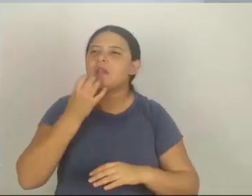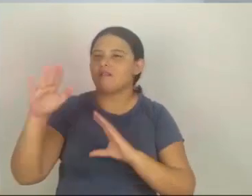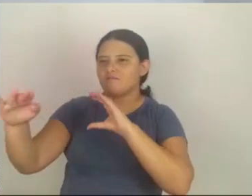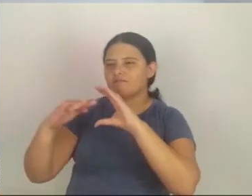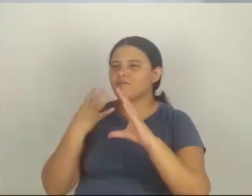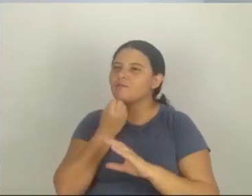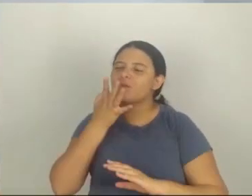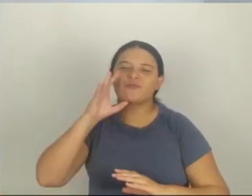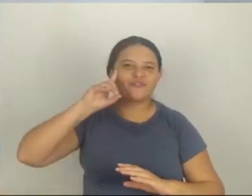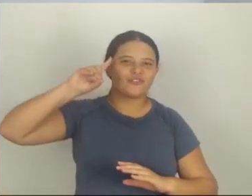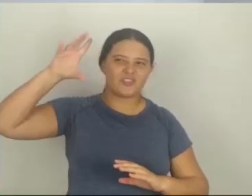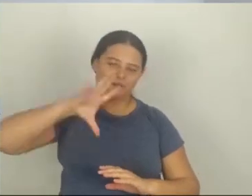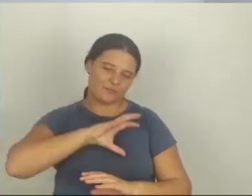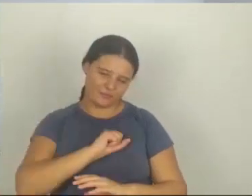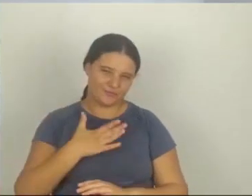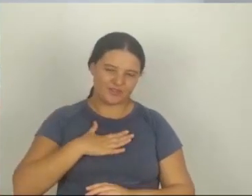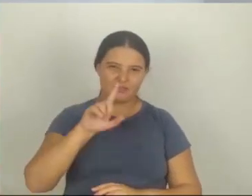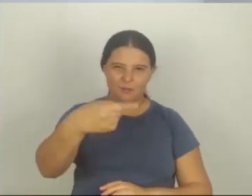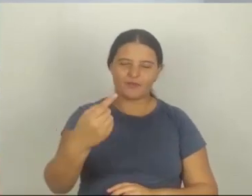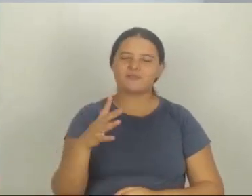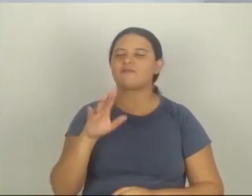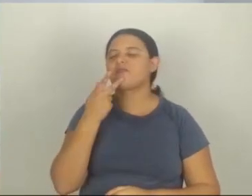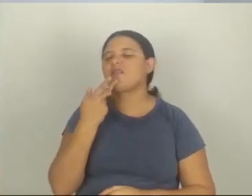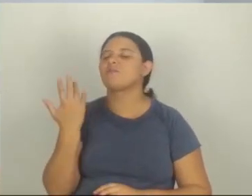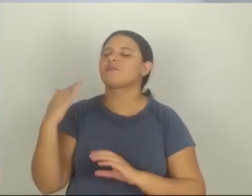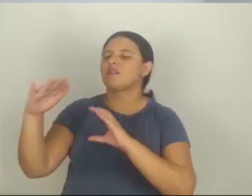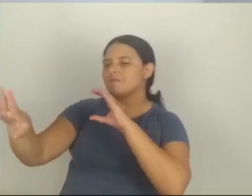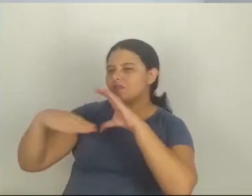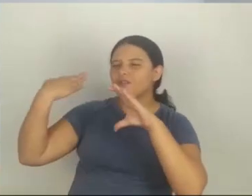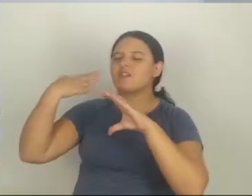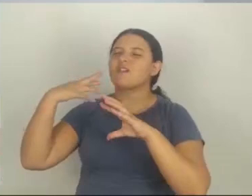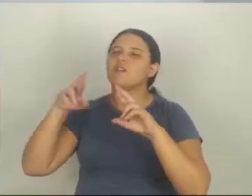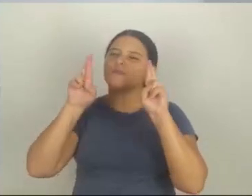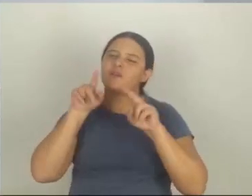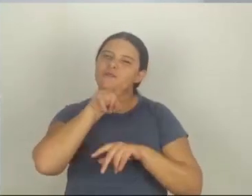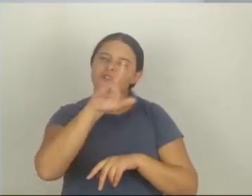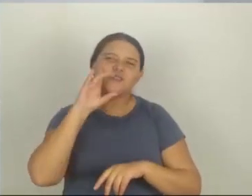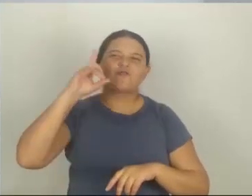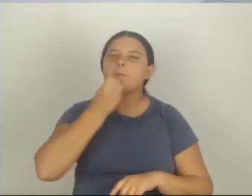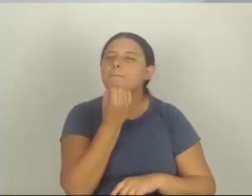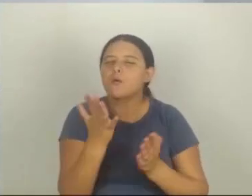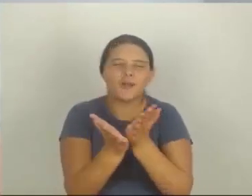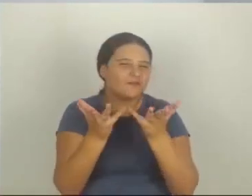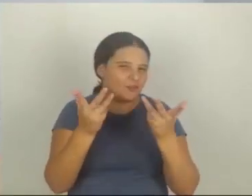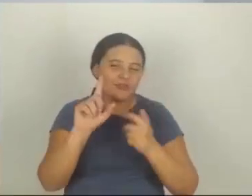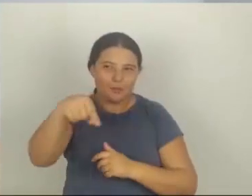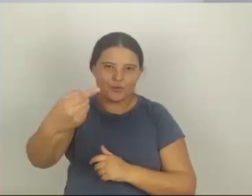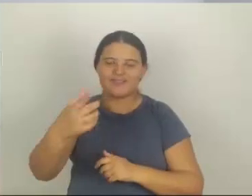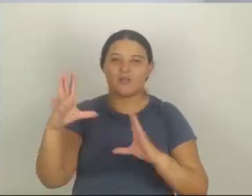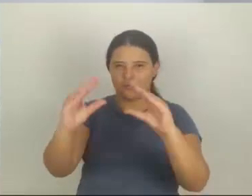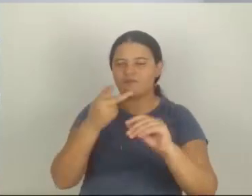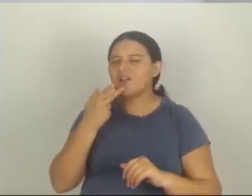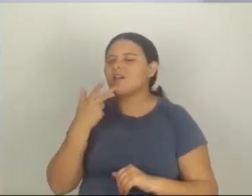Bom dia, meu amor. Aí de tarde, assim, durante o dia, ele manda aquela mensagem. Ah, eu espero que você tenha um dia maravilhoso. Antes de